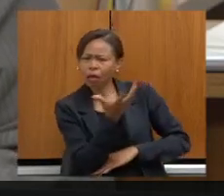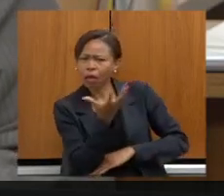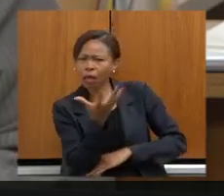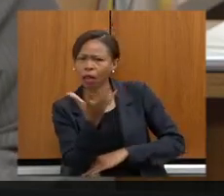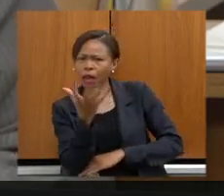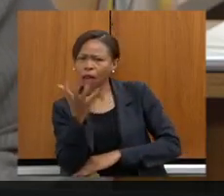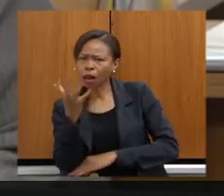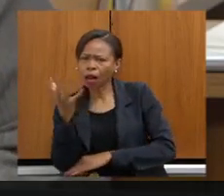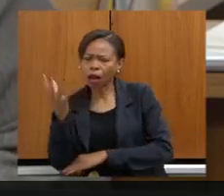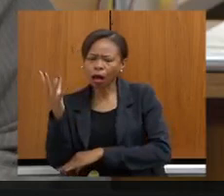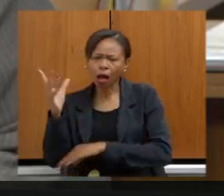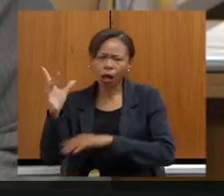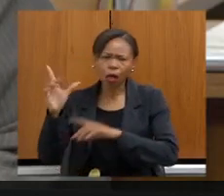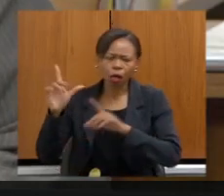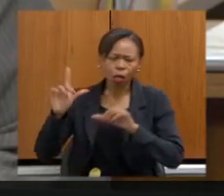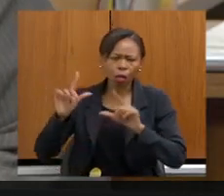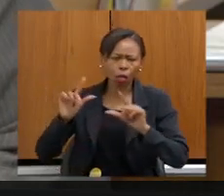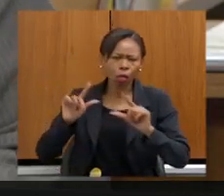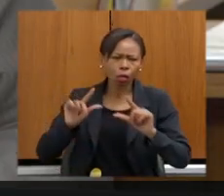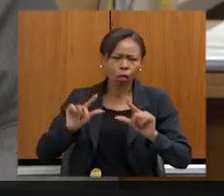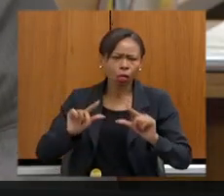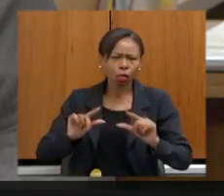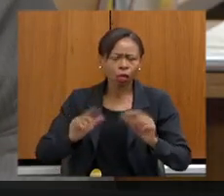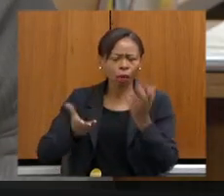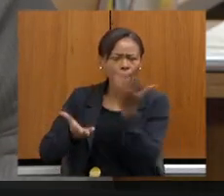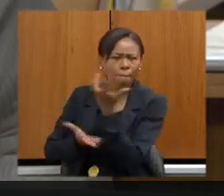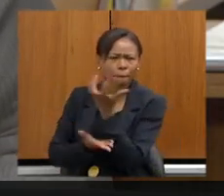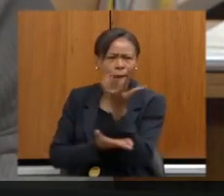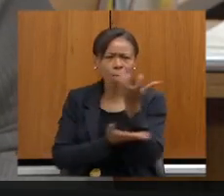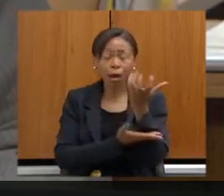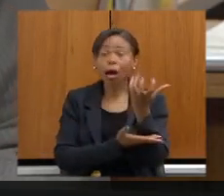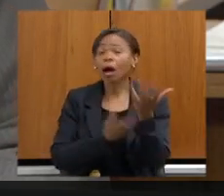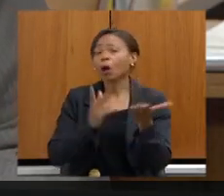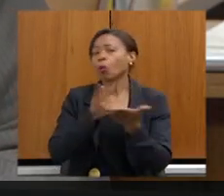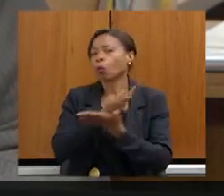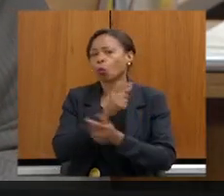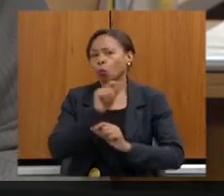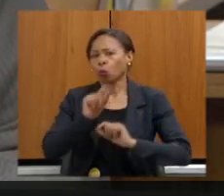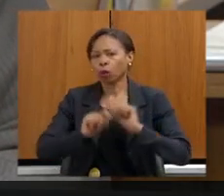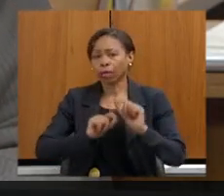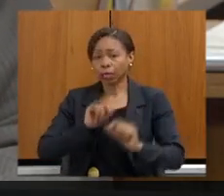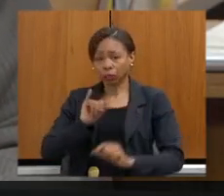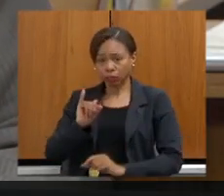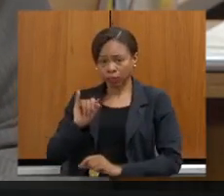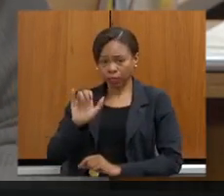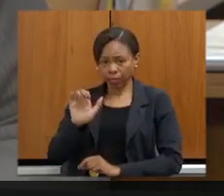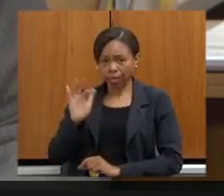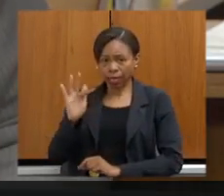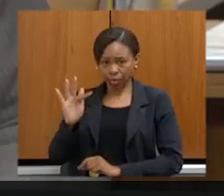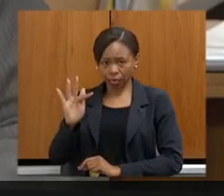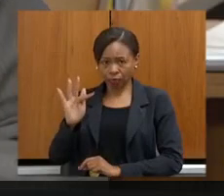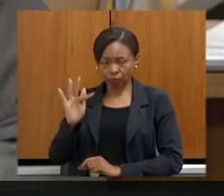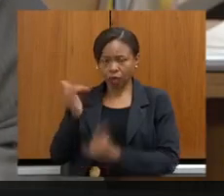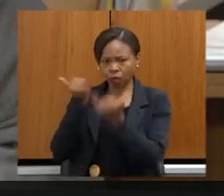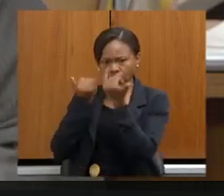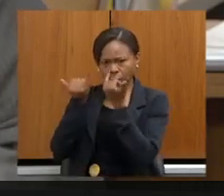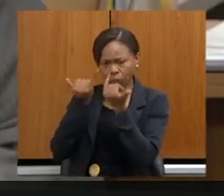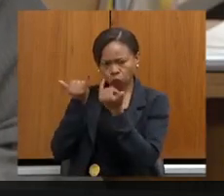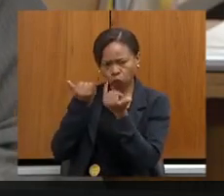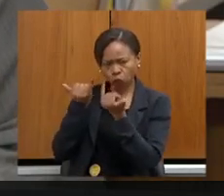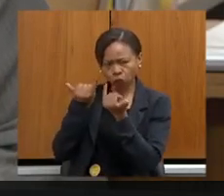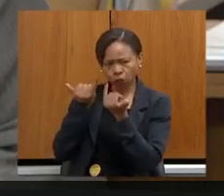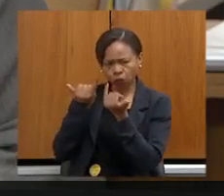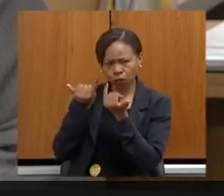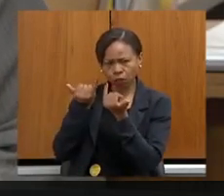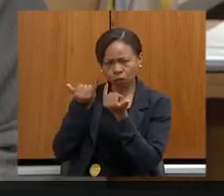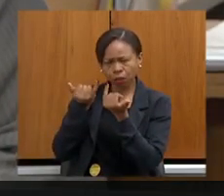ele, primeiramente, ele compara com os registros que ele detém no órgão, no IEF, que é se verificar se aquela área é